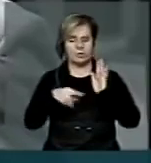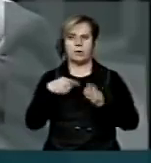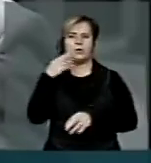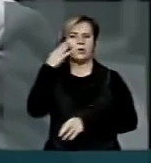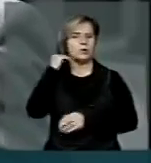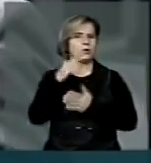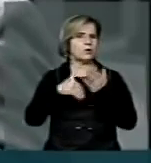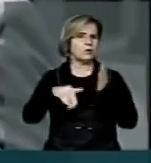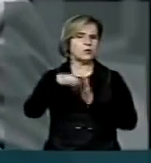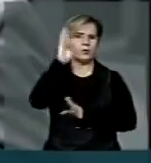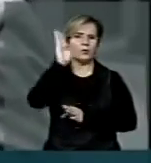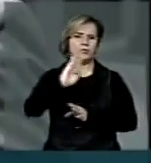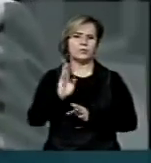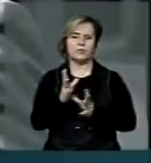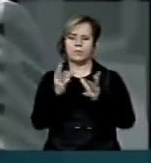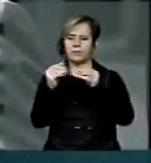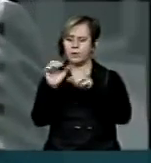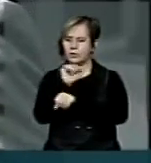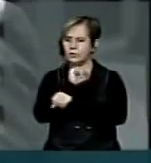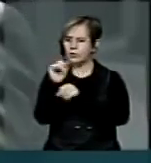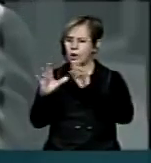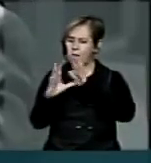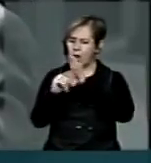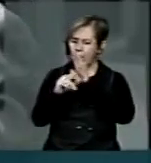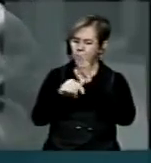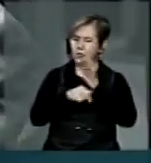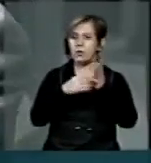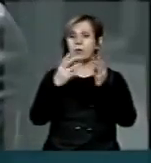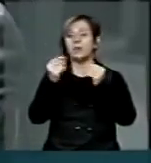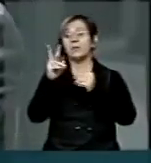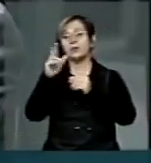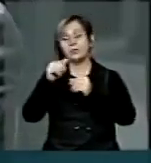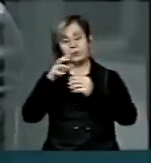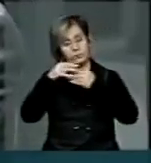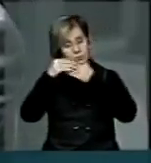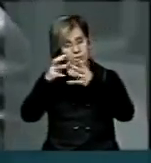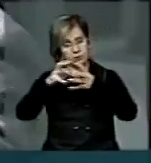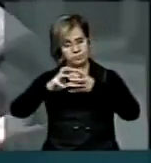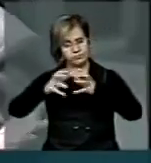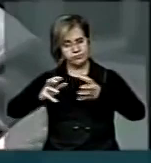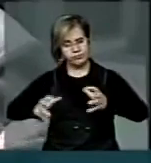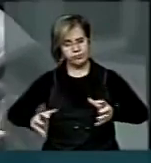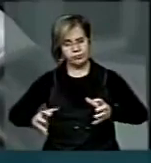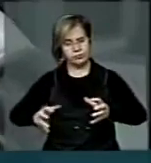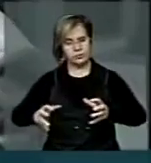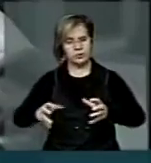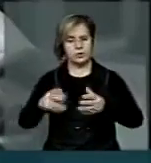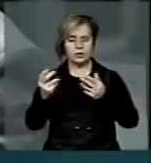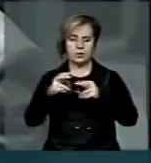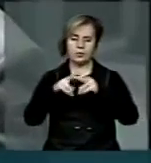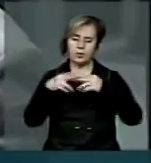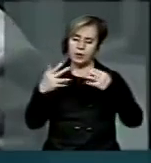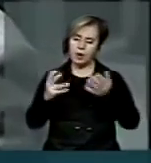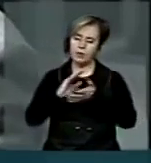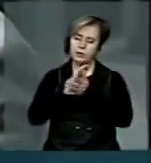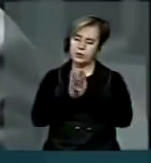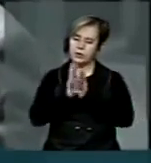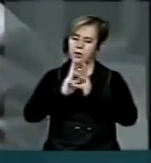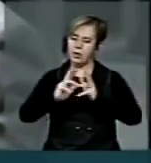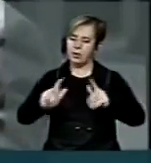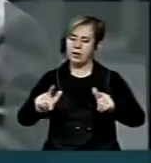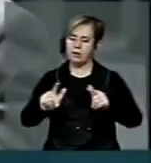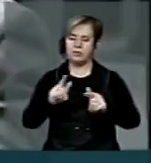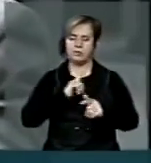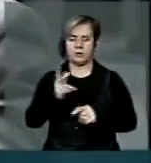Brasil os veículos roubados, furtados, muitas vezes são desmontados e através desses desmontes irregulares.